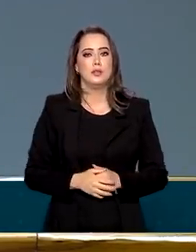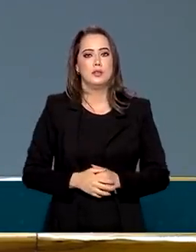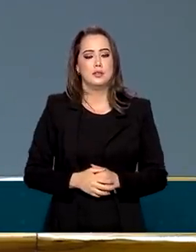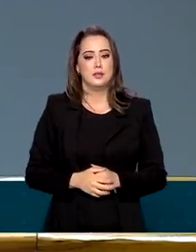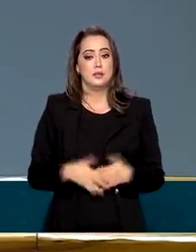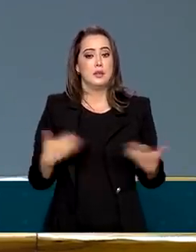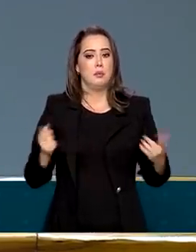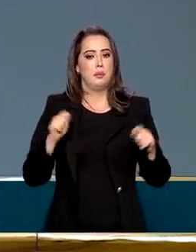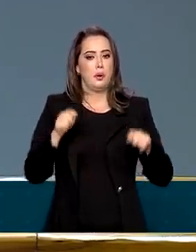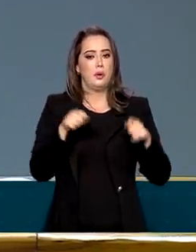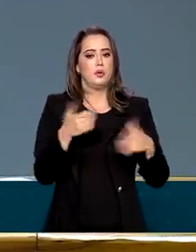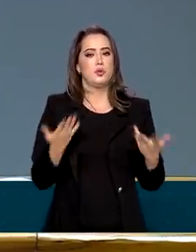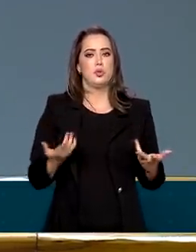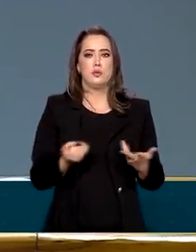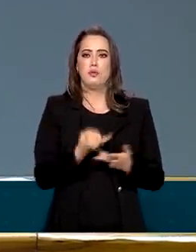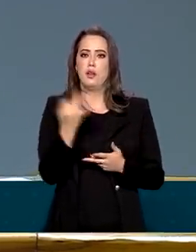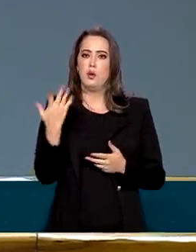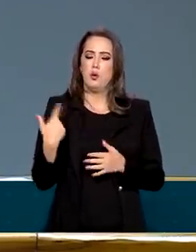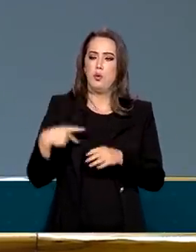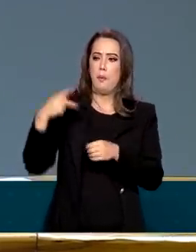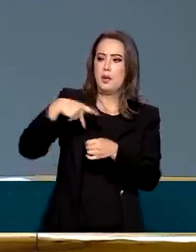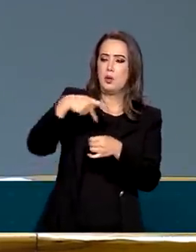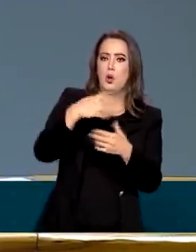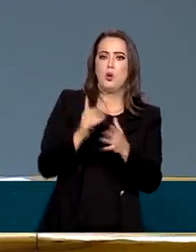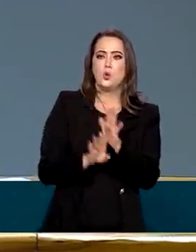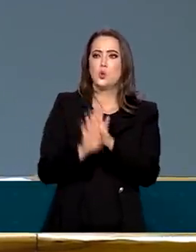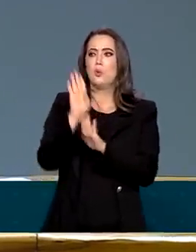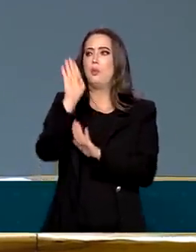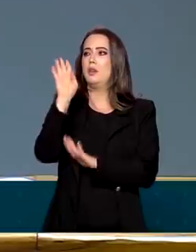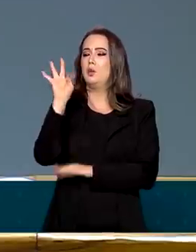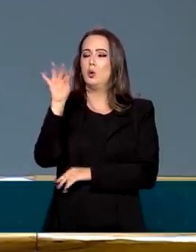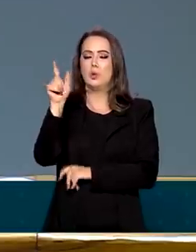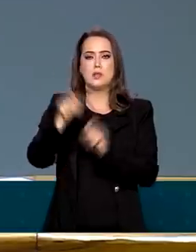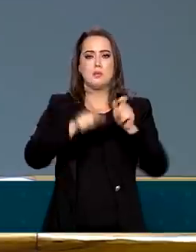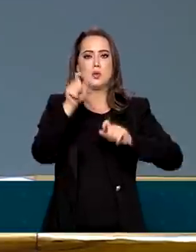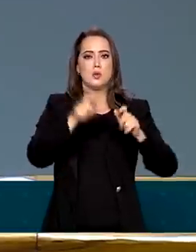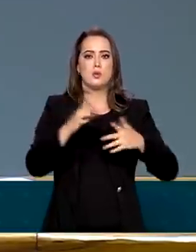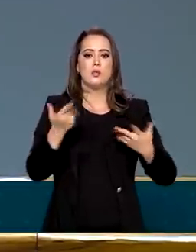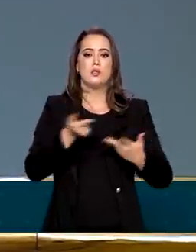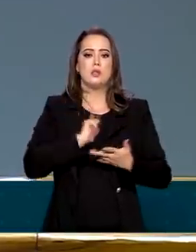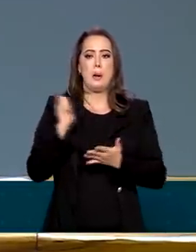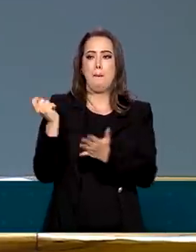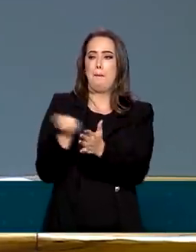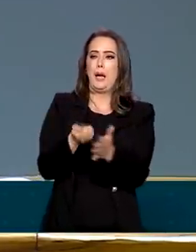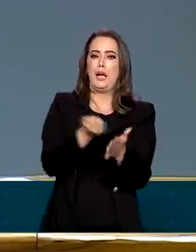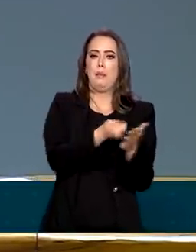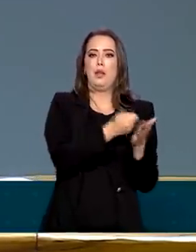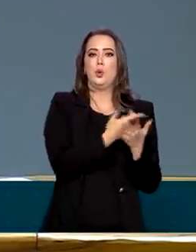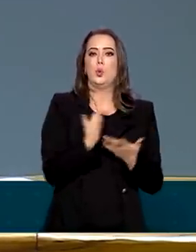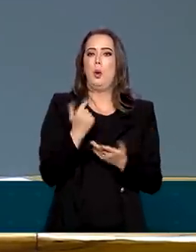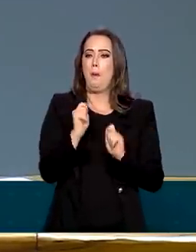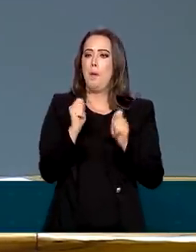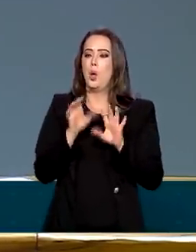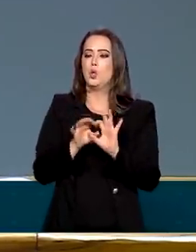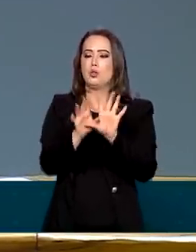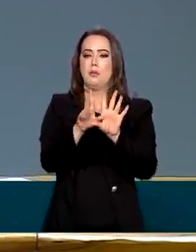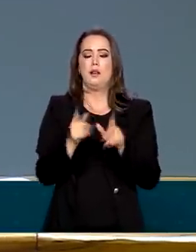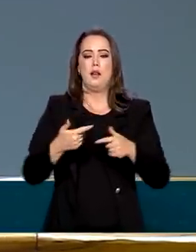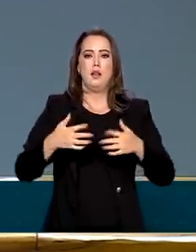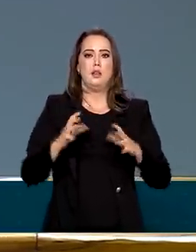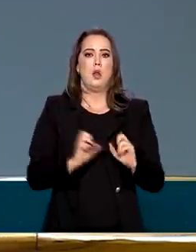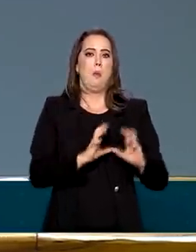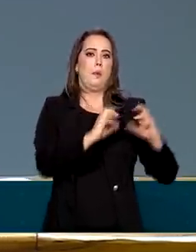você imagina, o petróleo subindo, o diesel subindo e todo mundo vai ter subsídio para poluir agora, para usar bastante carro e ficar poluindo